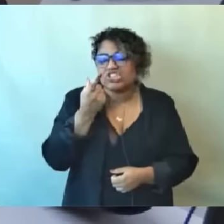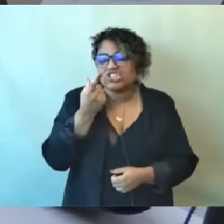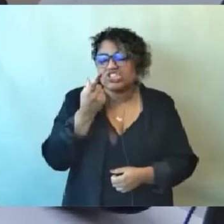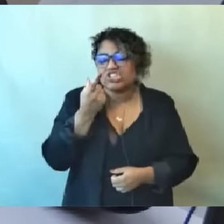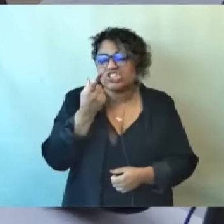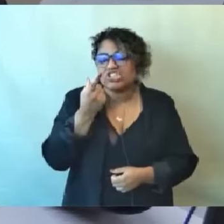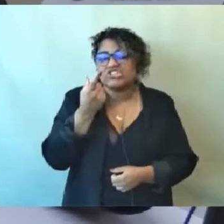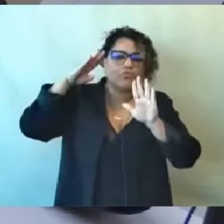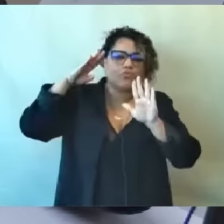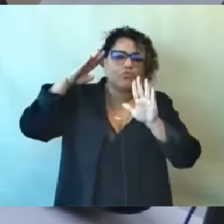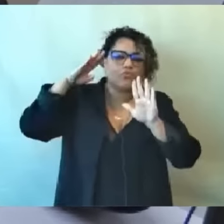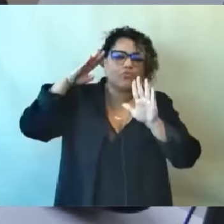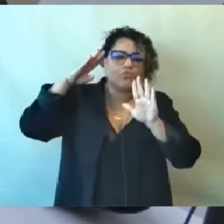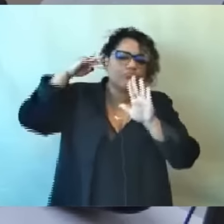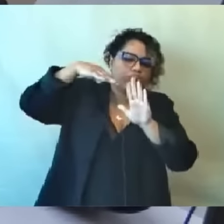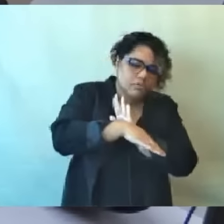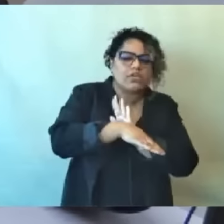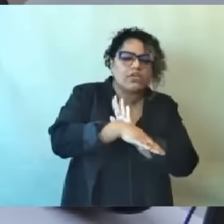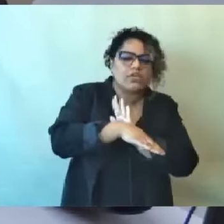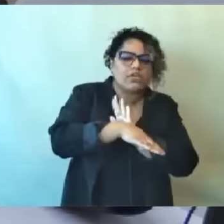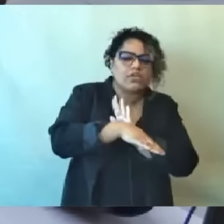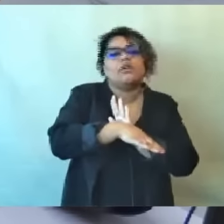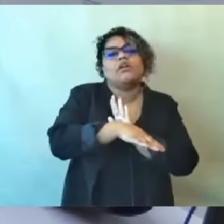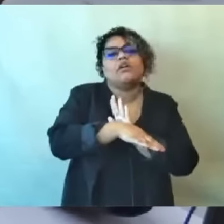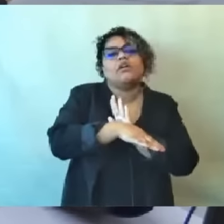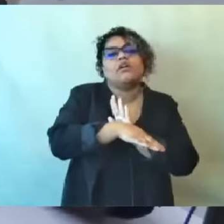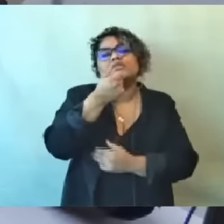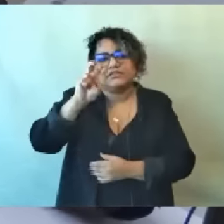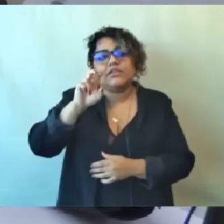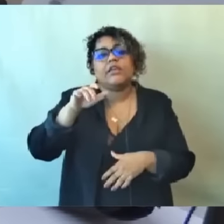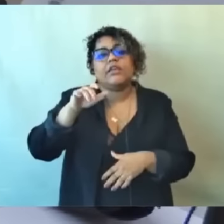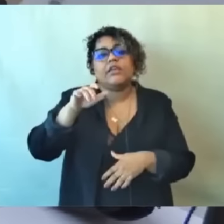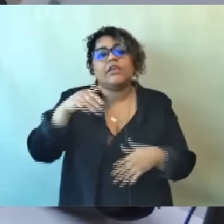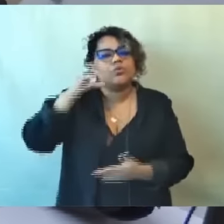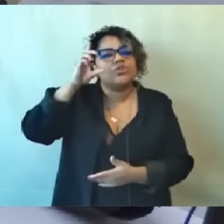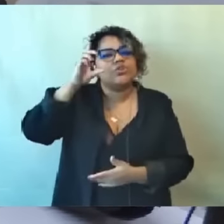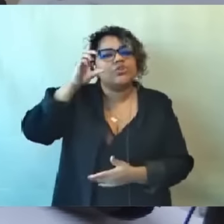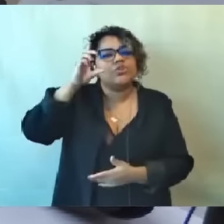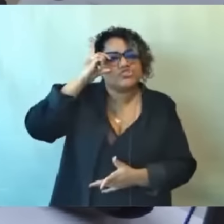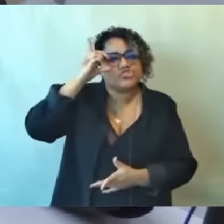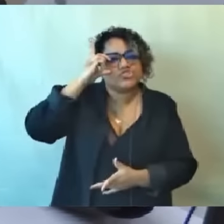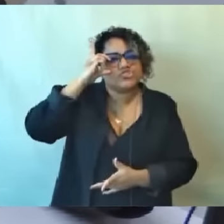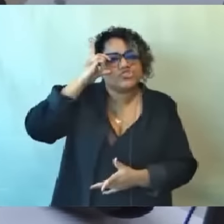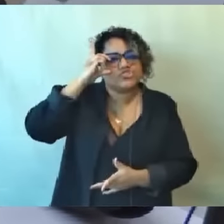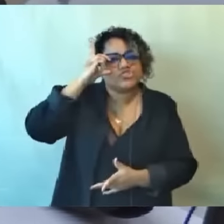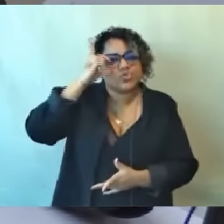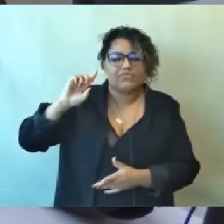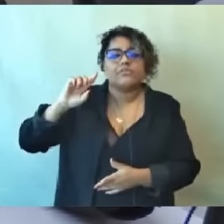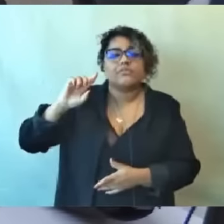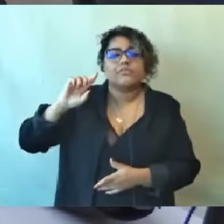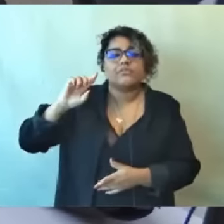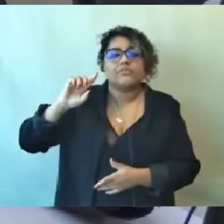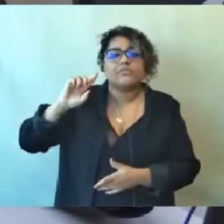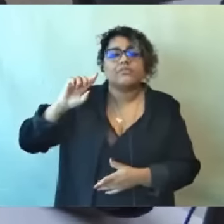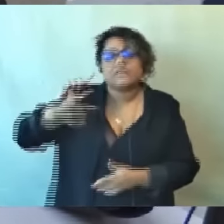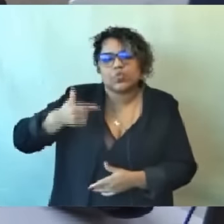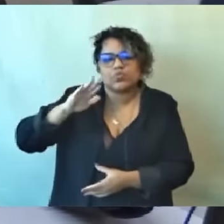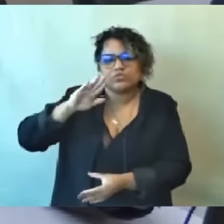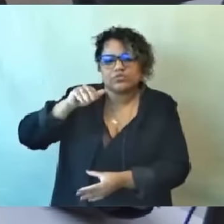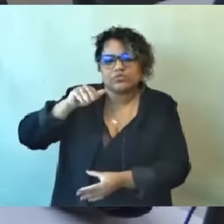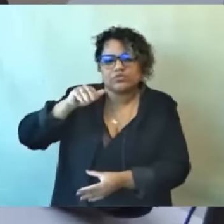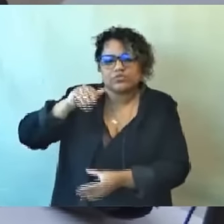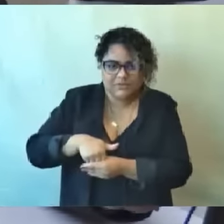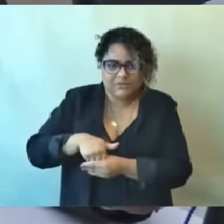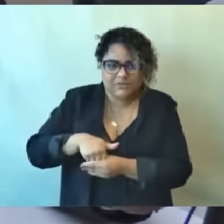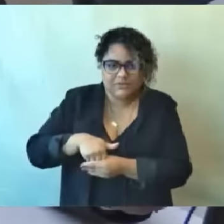acabava de ser eleita pela segunda vez presidente desse país. Nós entramos em 2015 no